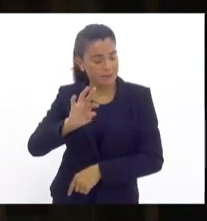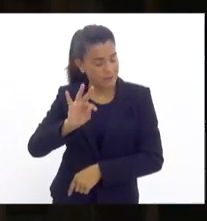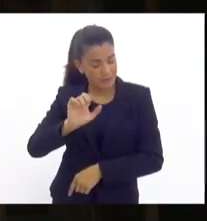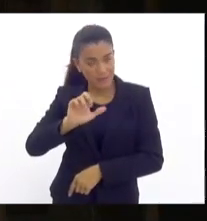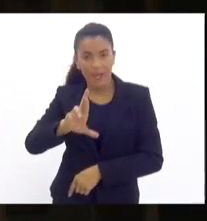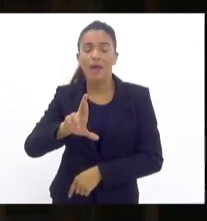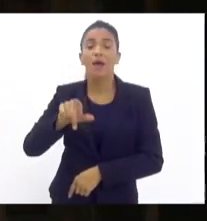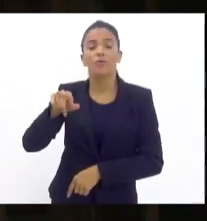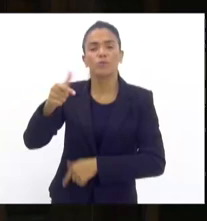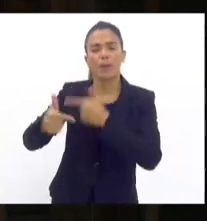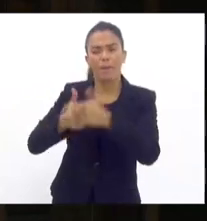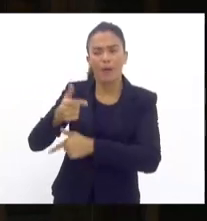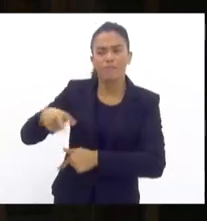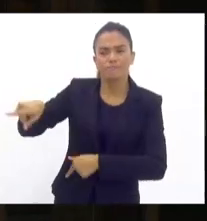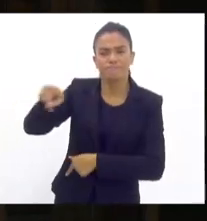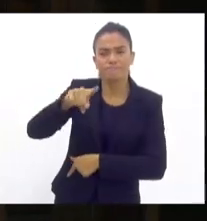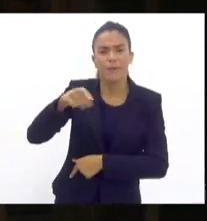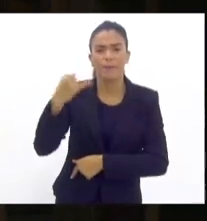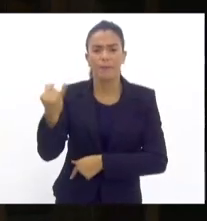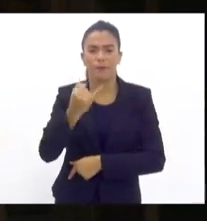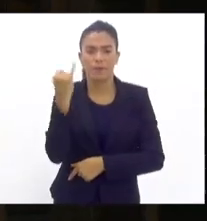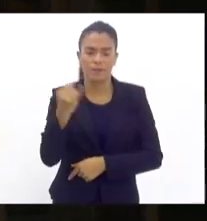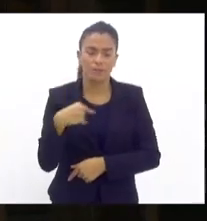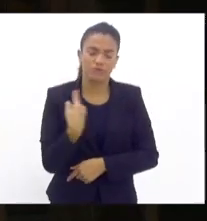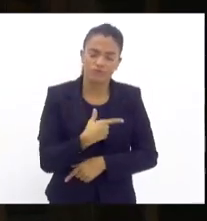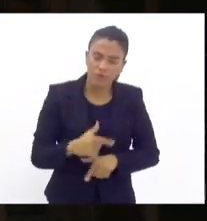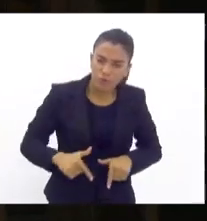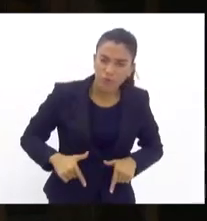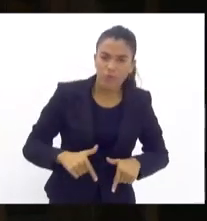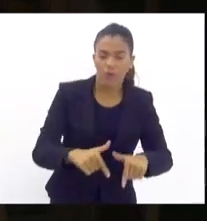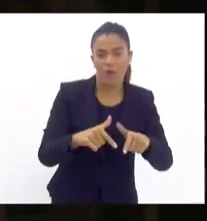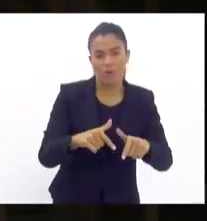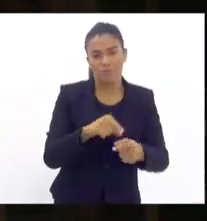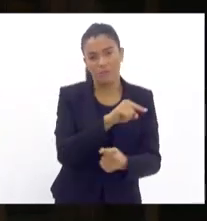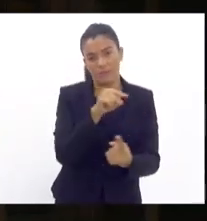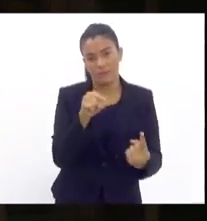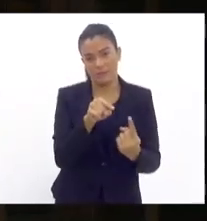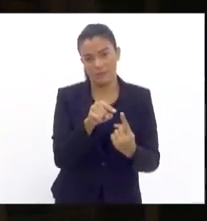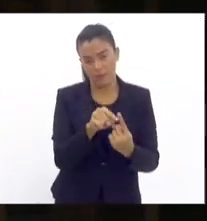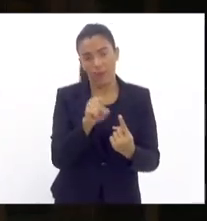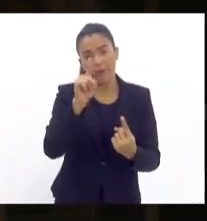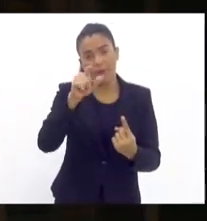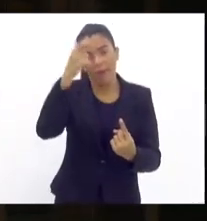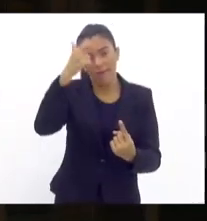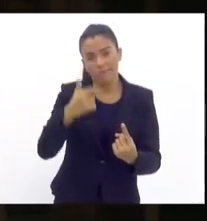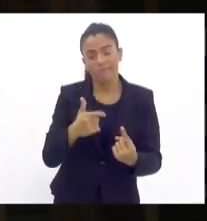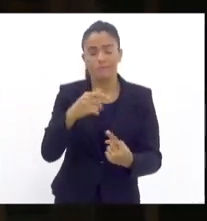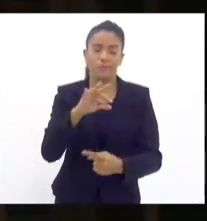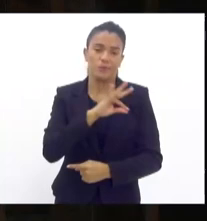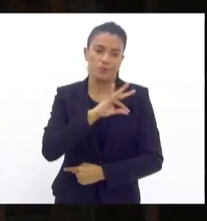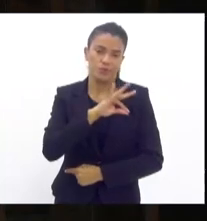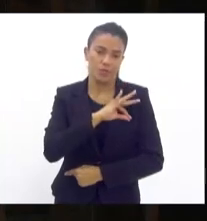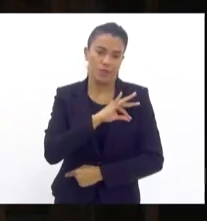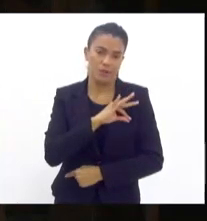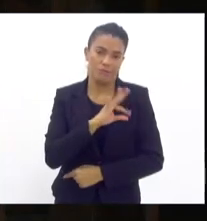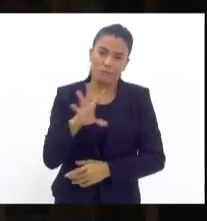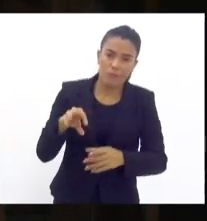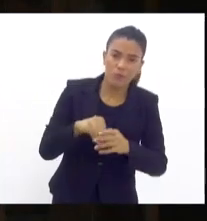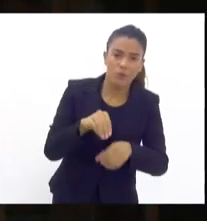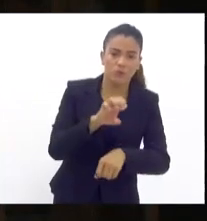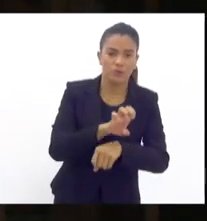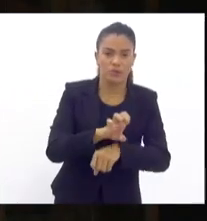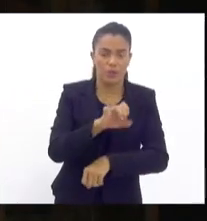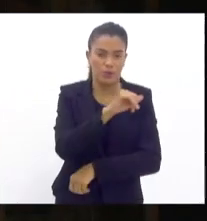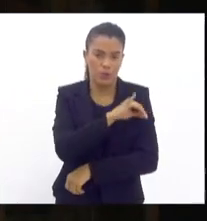desenvolvendo com muita garra, com muita vontade, essa missão que é ser policial no estado do Rio de Janeiro.